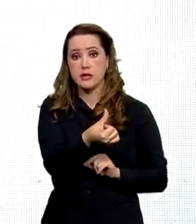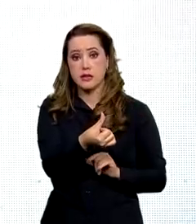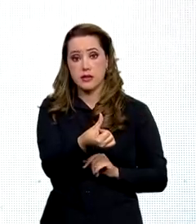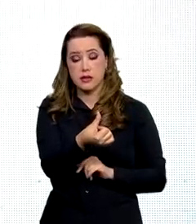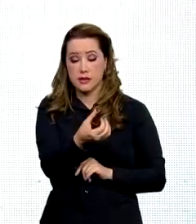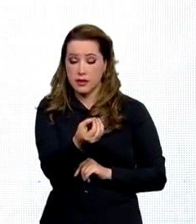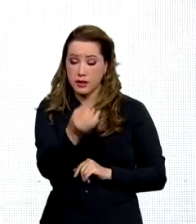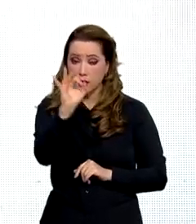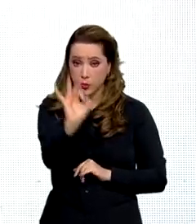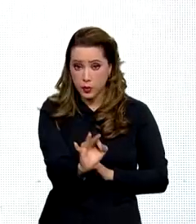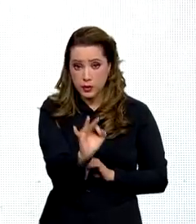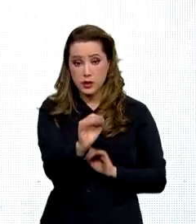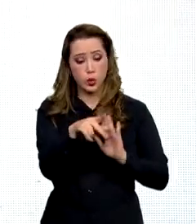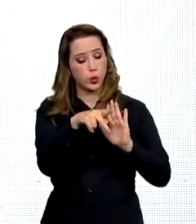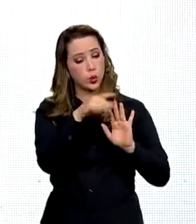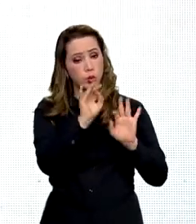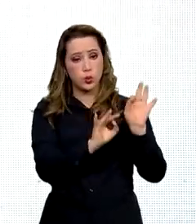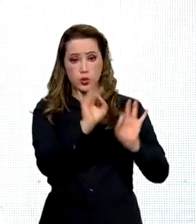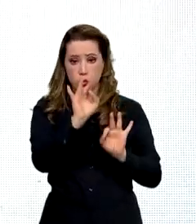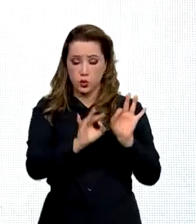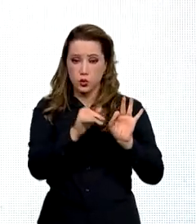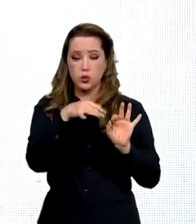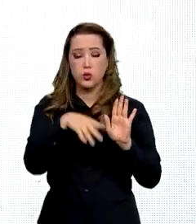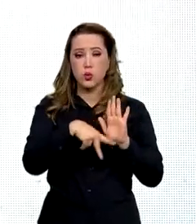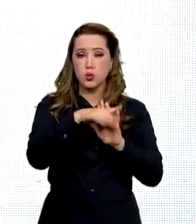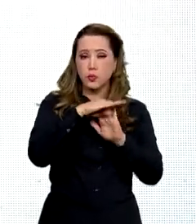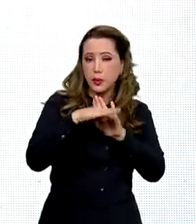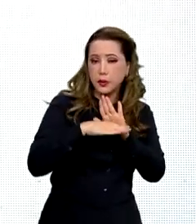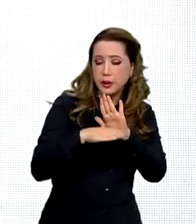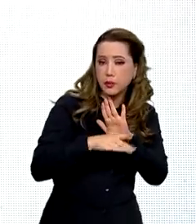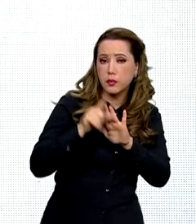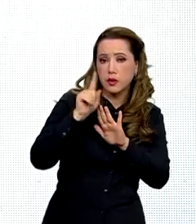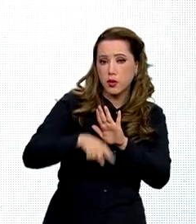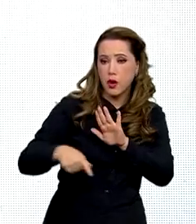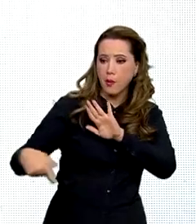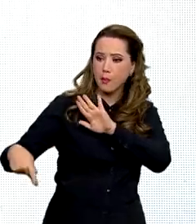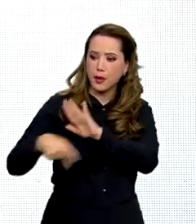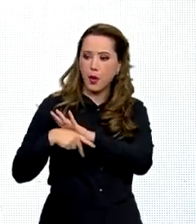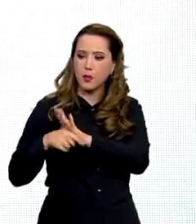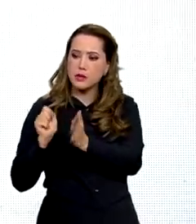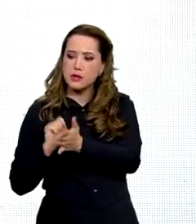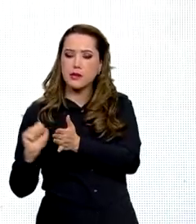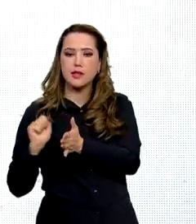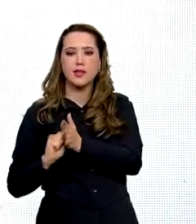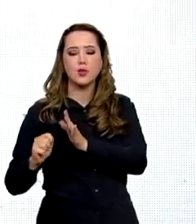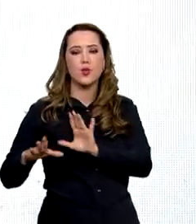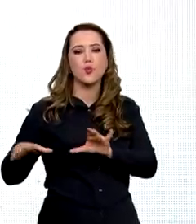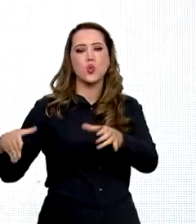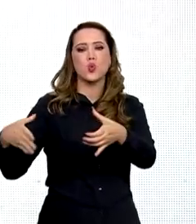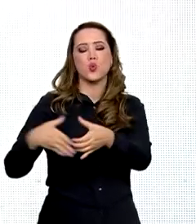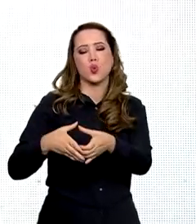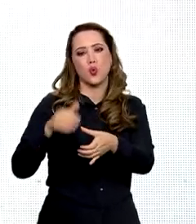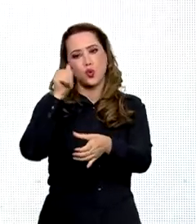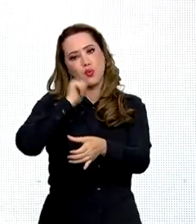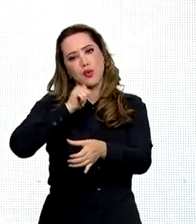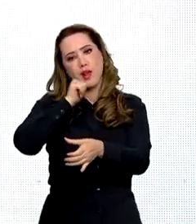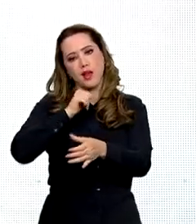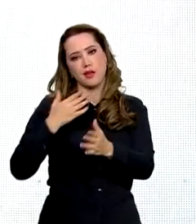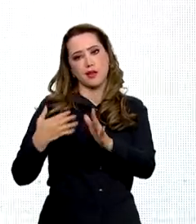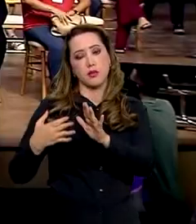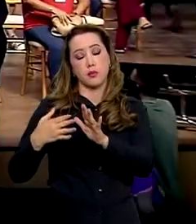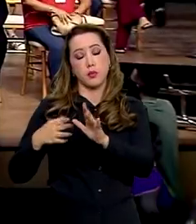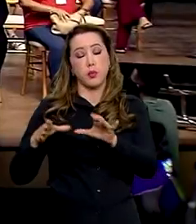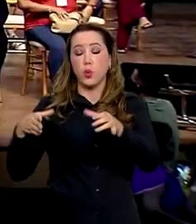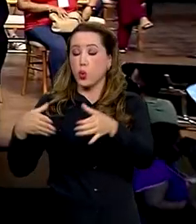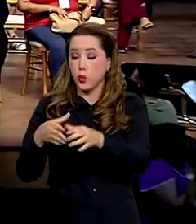prioritários do planejamento participativo do presidente Lula vieram da participação social.